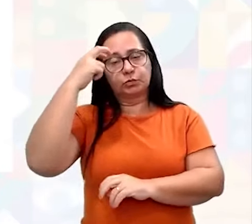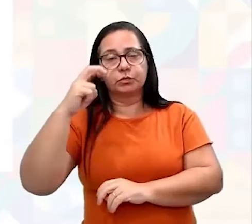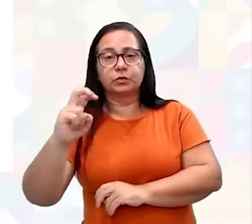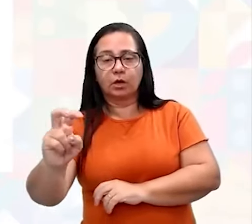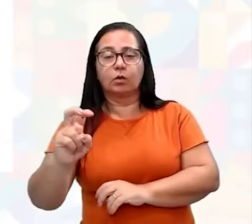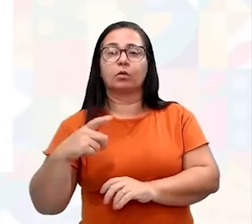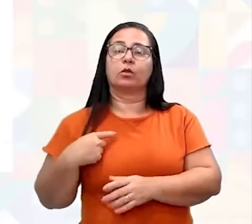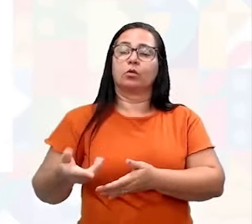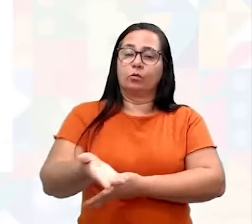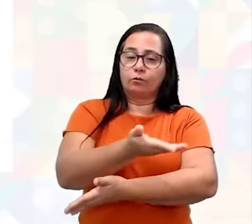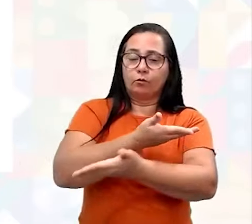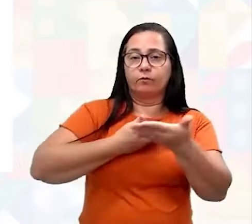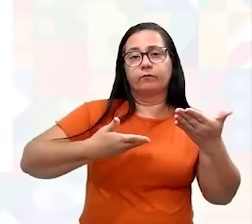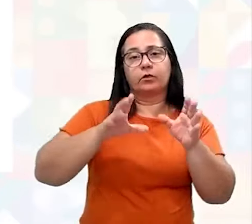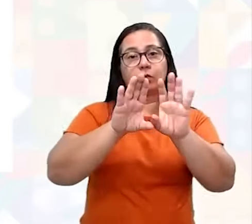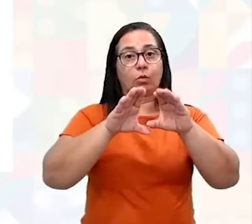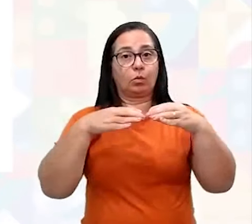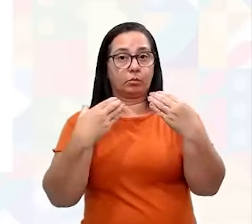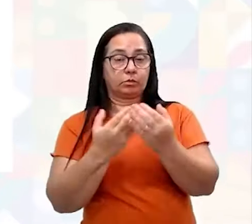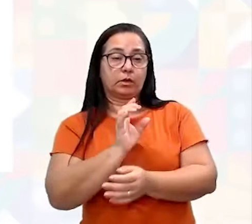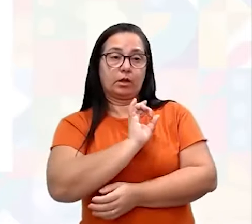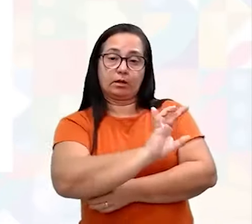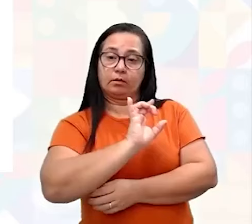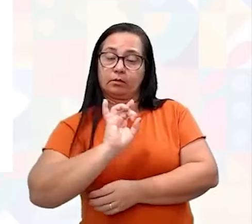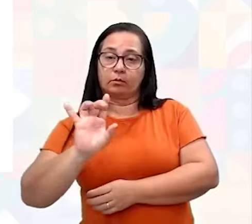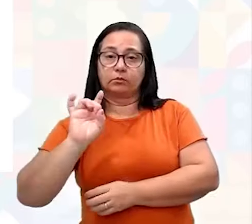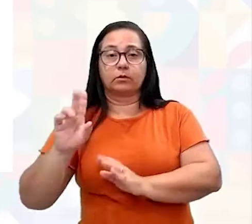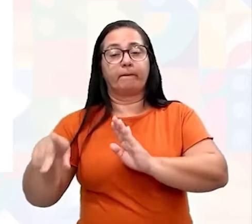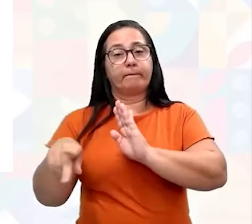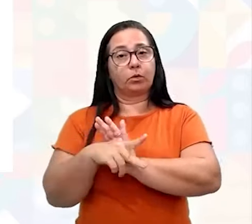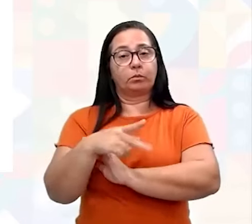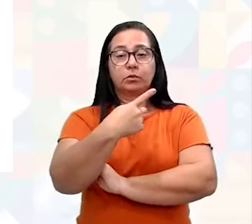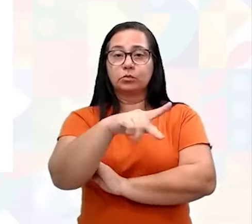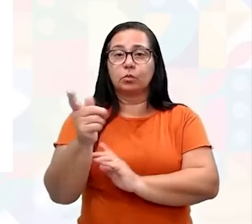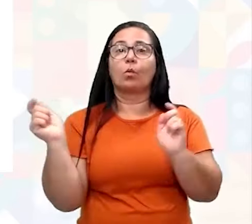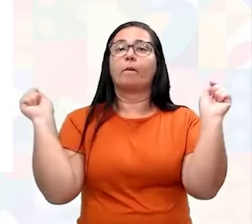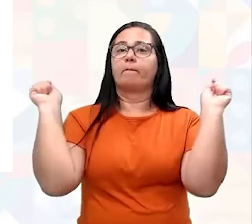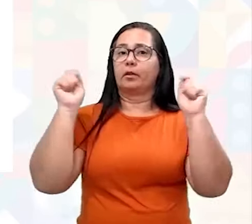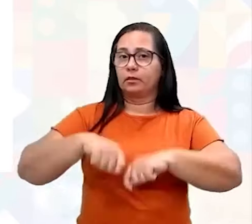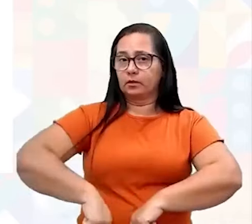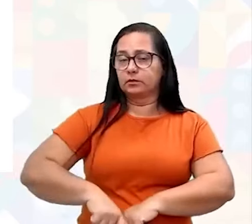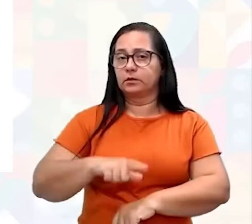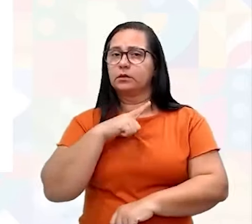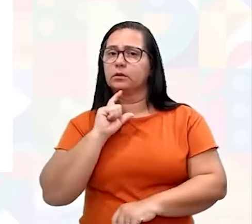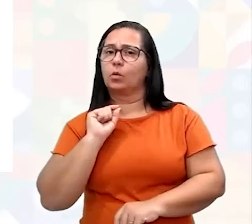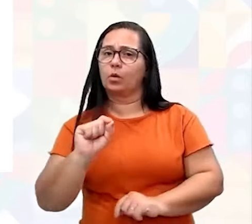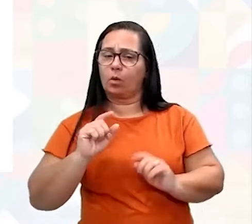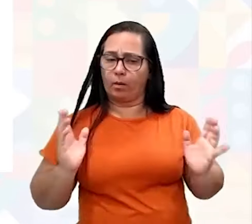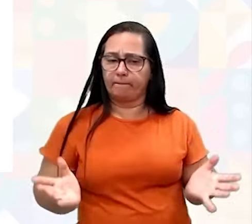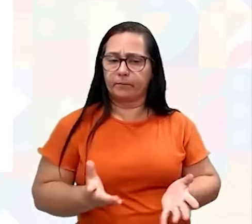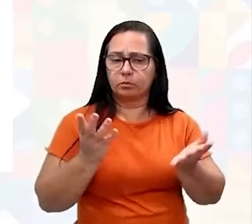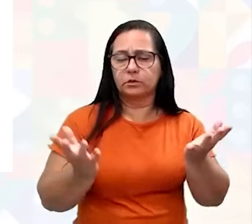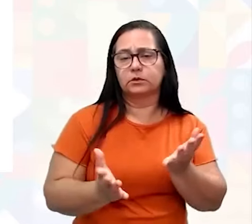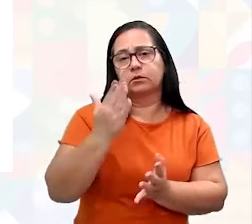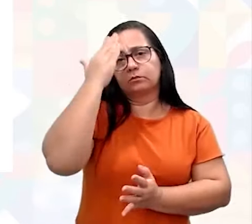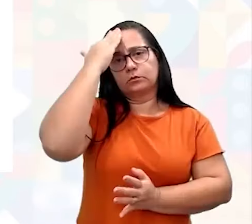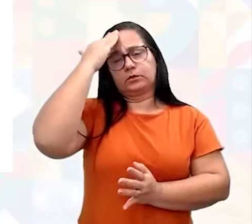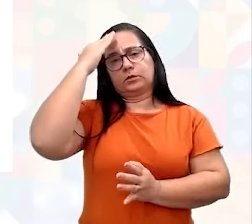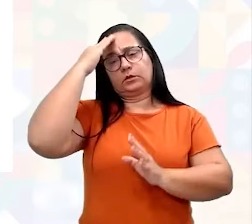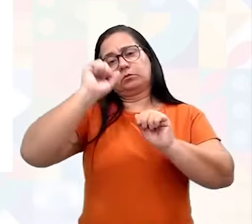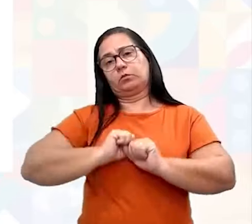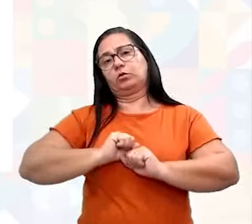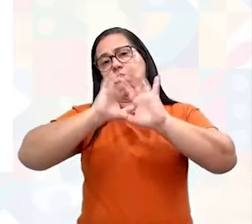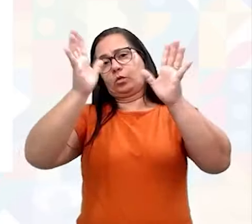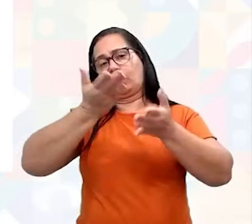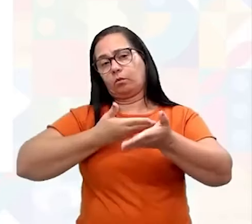comunidade, eu estou fazendo com que cada um desenvolva as suas próprias competências e haja o quê aí? Uma promoção de uma compreensão mútua, ou seja,